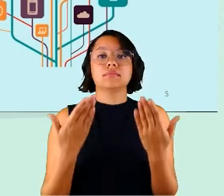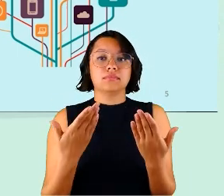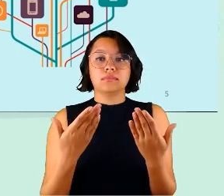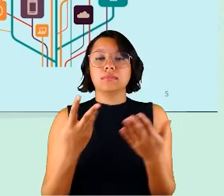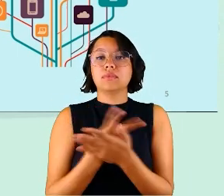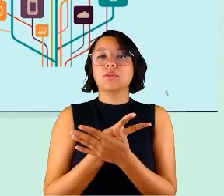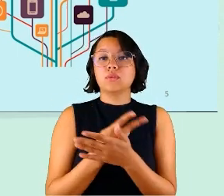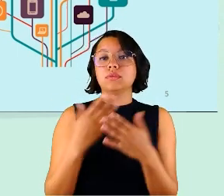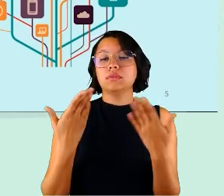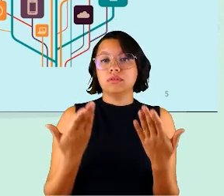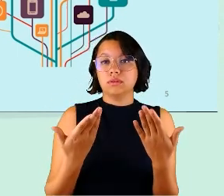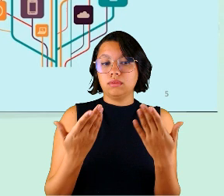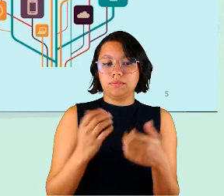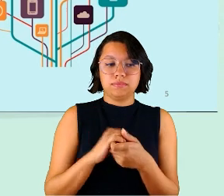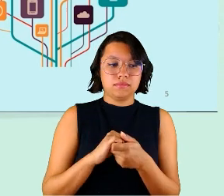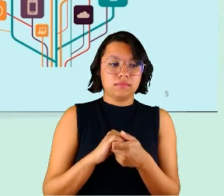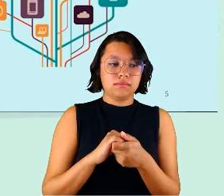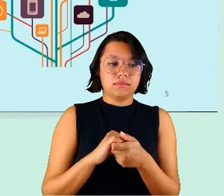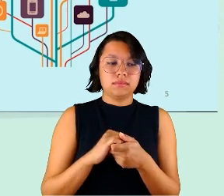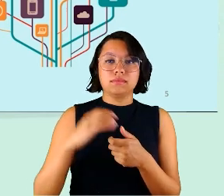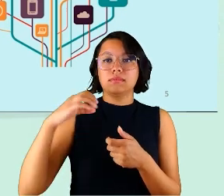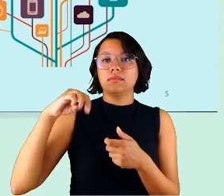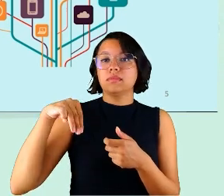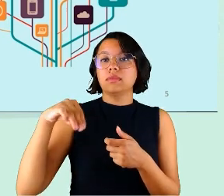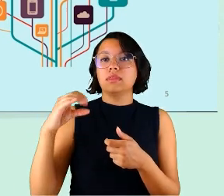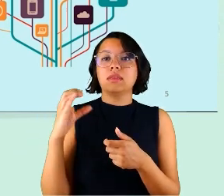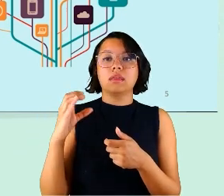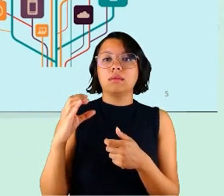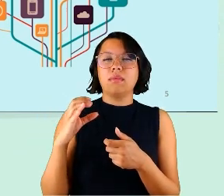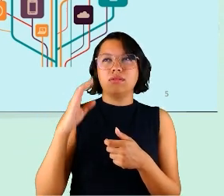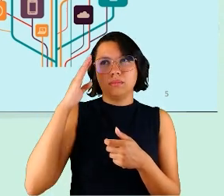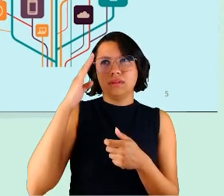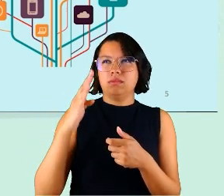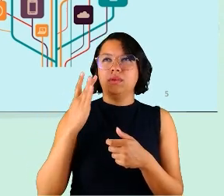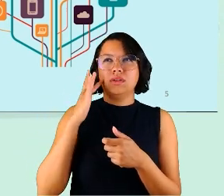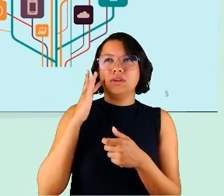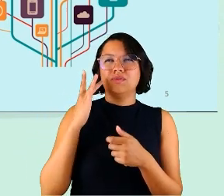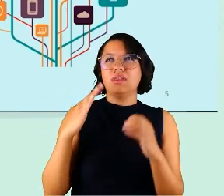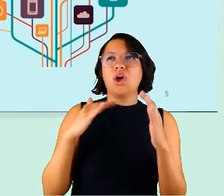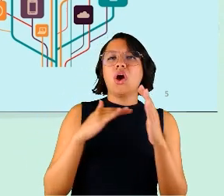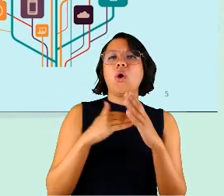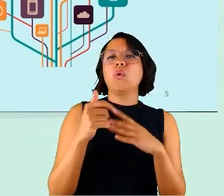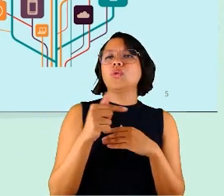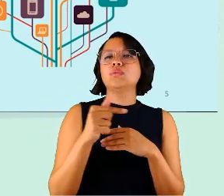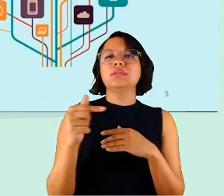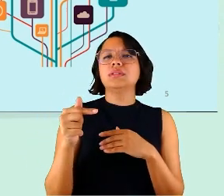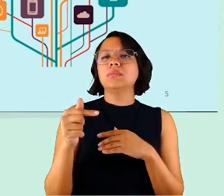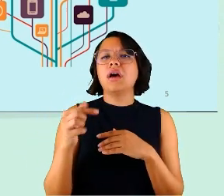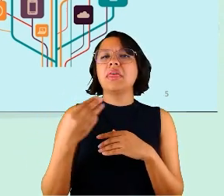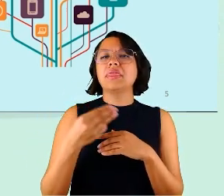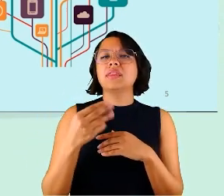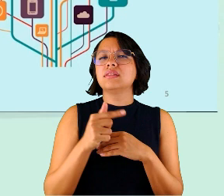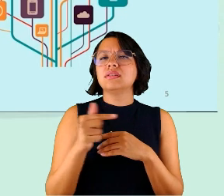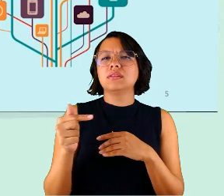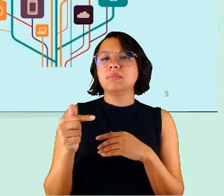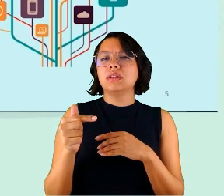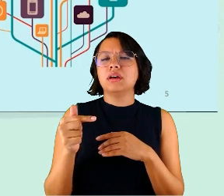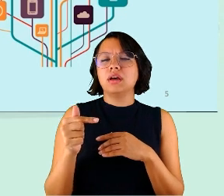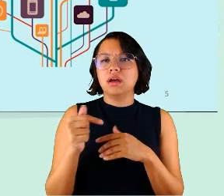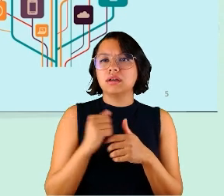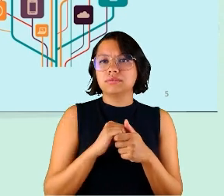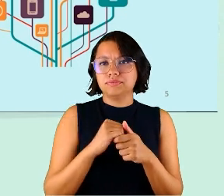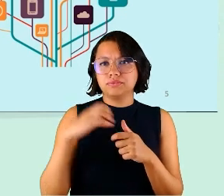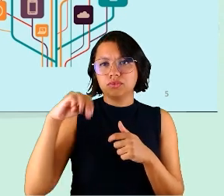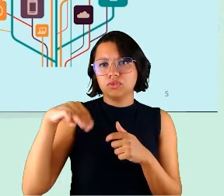quando aconteceu, então, em março principalmente, eu acho que foi na última semana, na terceira semana